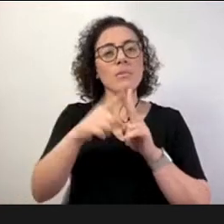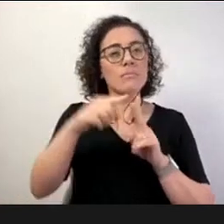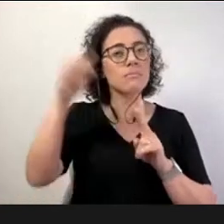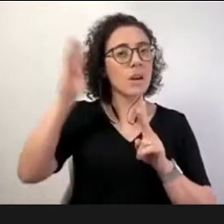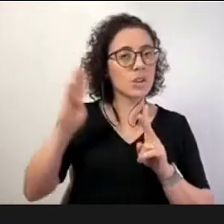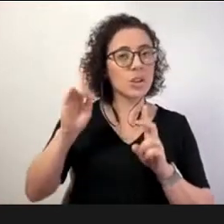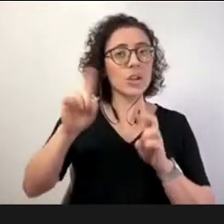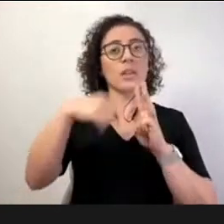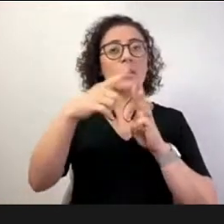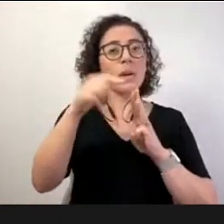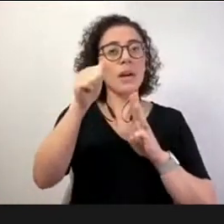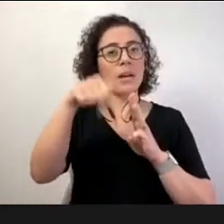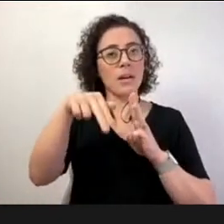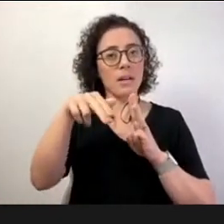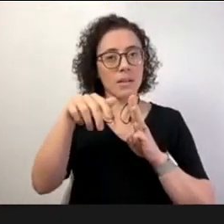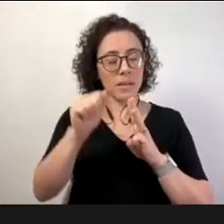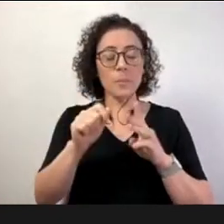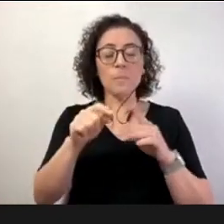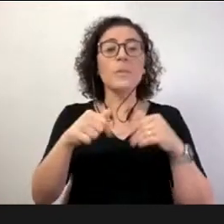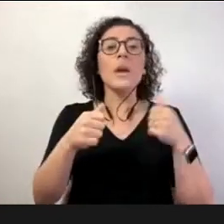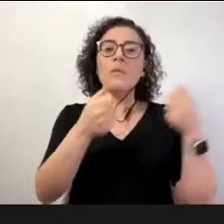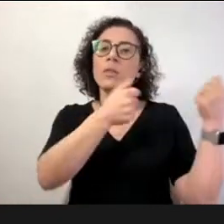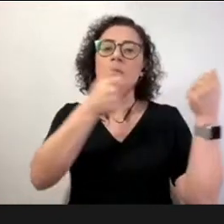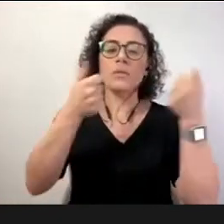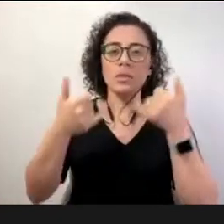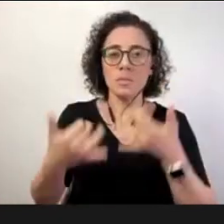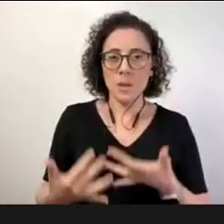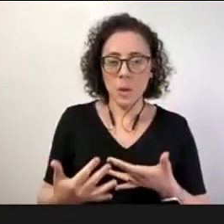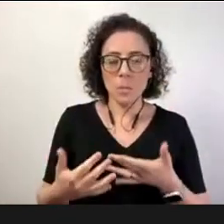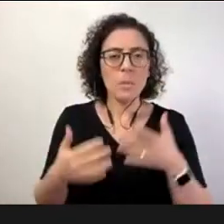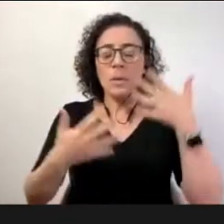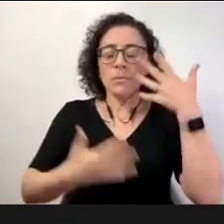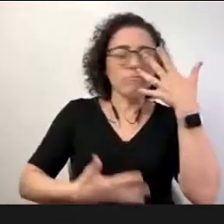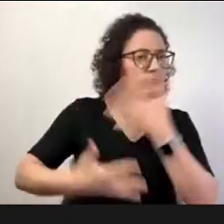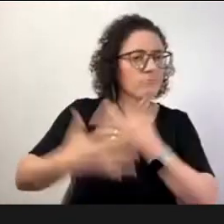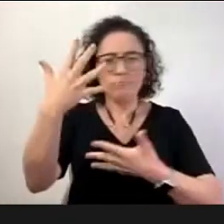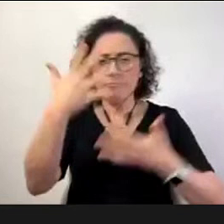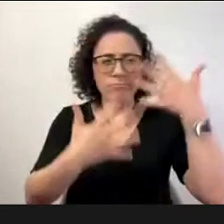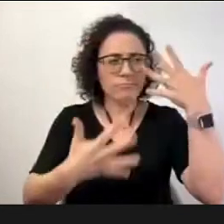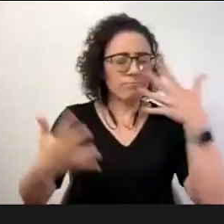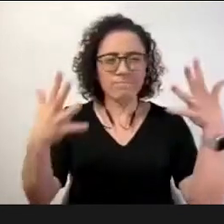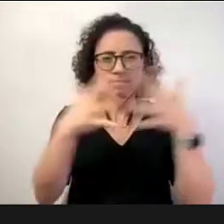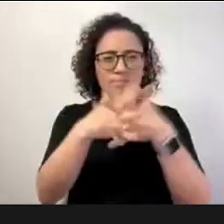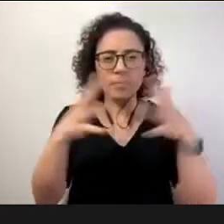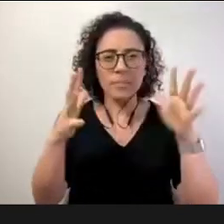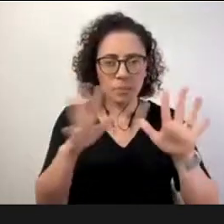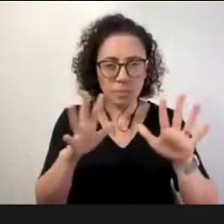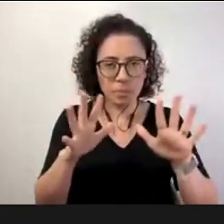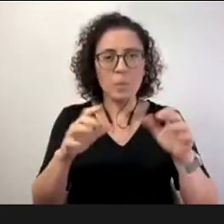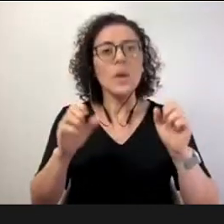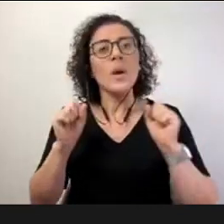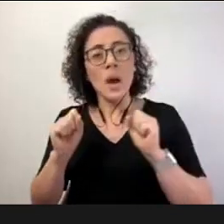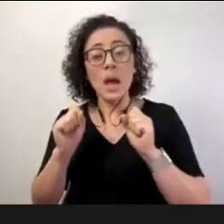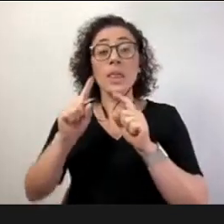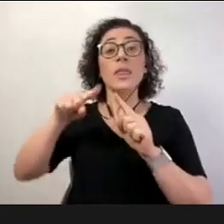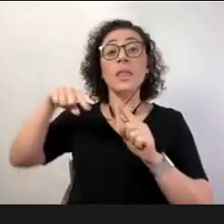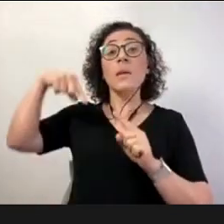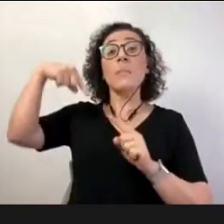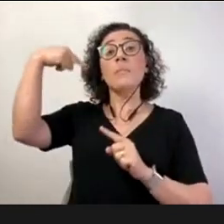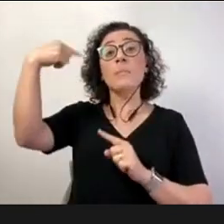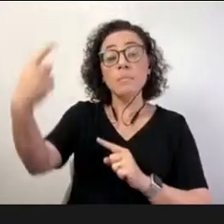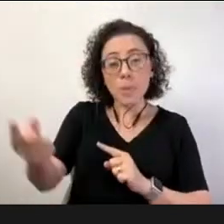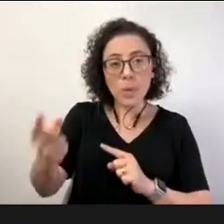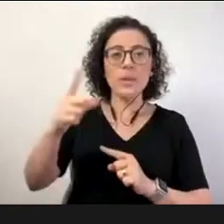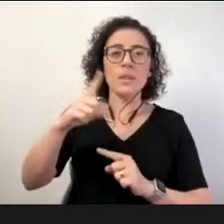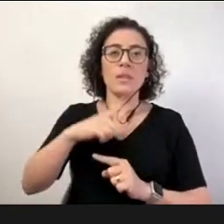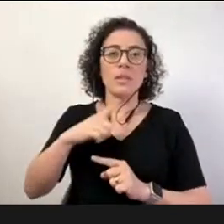atrapalharmos as explicações e nem o desenvolvimento do raciocínio de cada convidado, após as falas, apresentaremos também